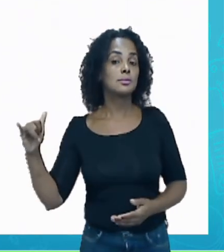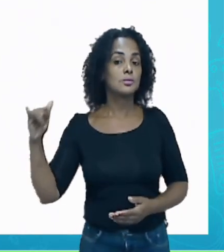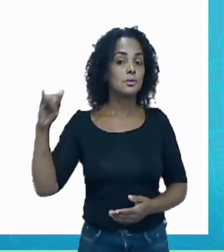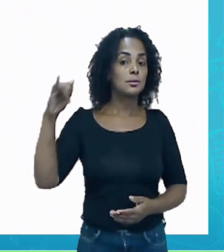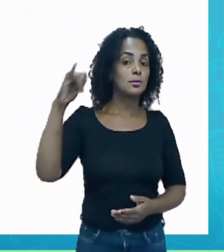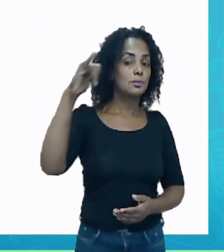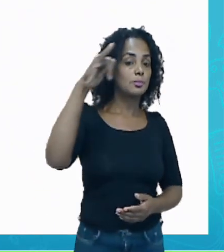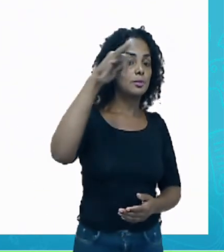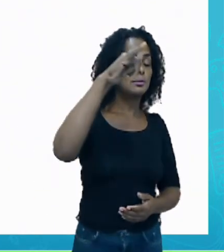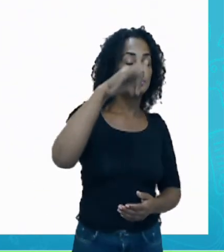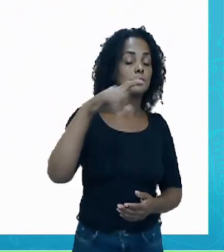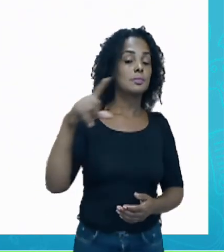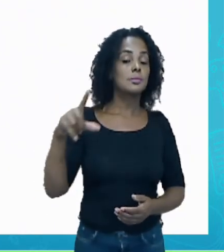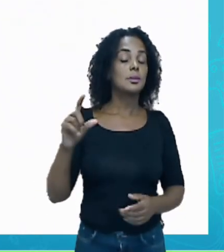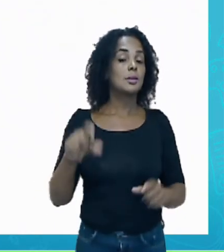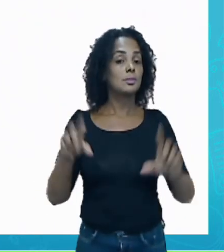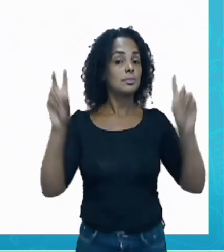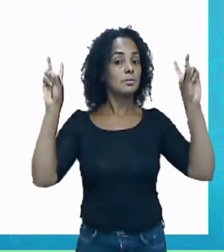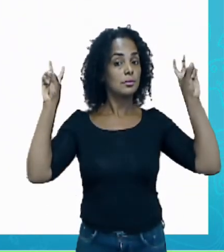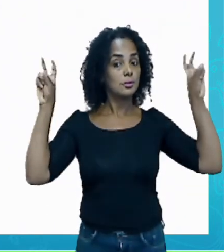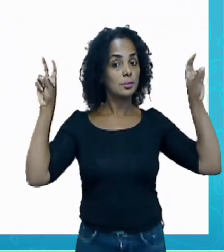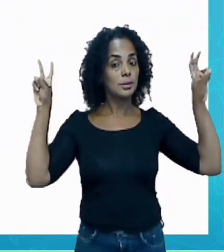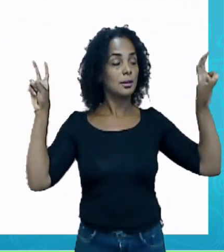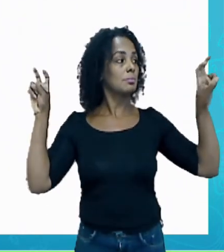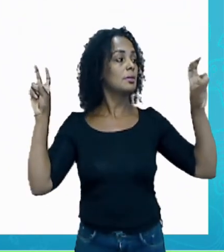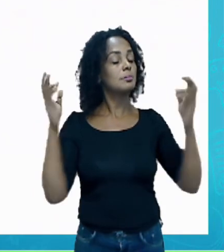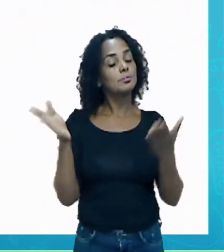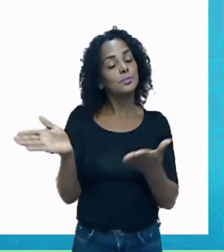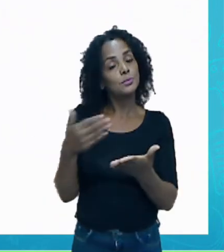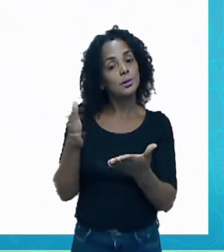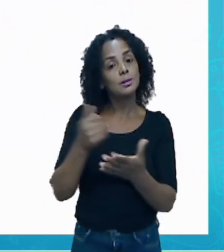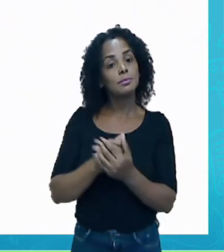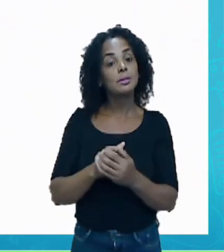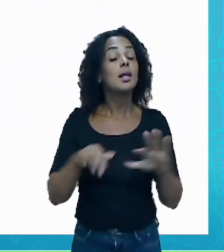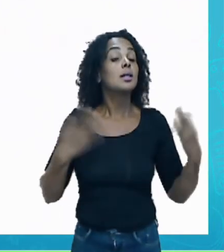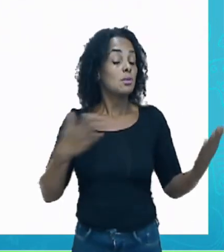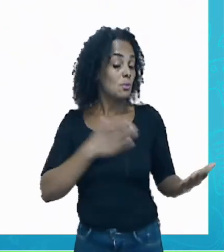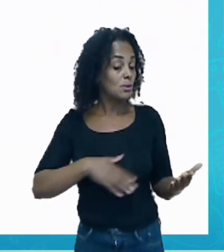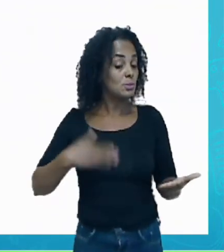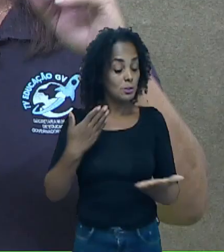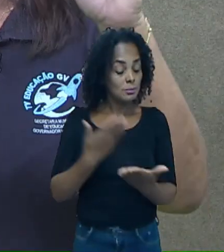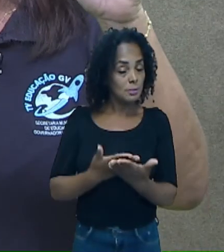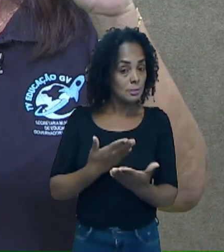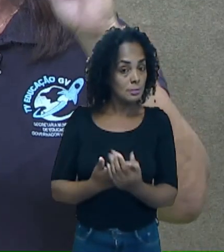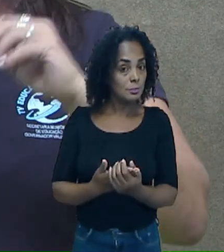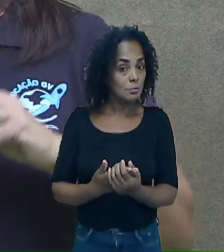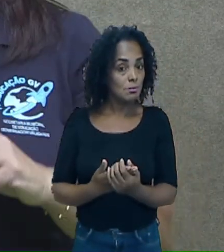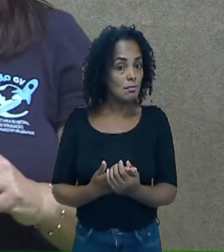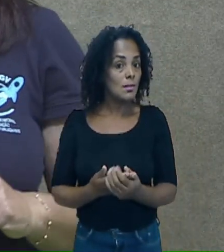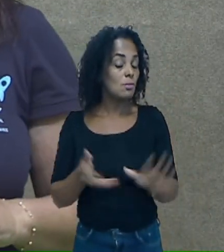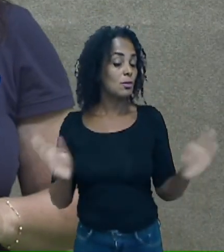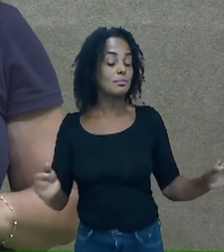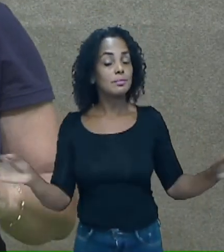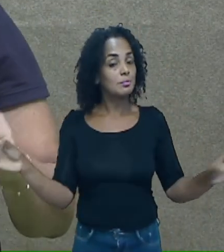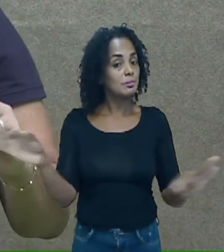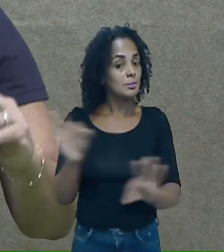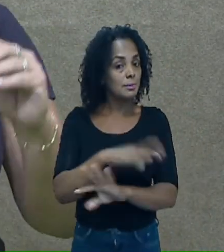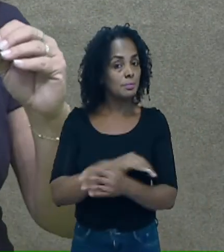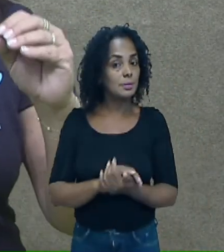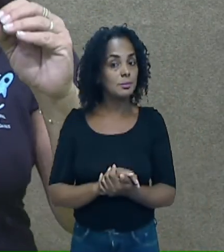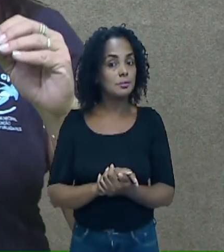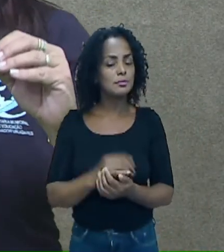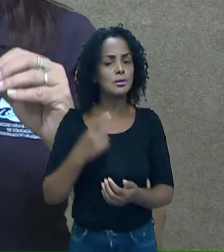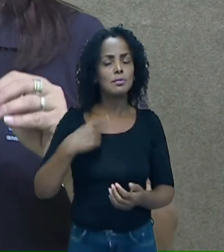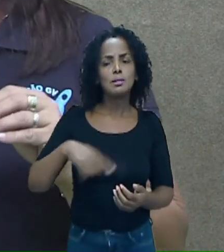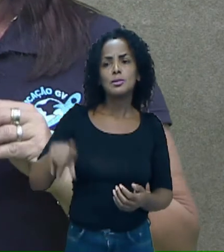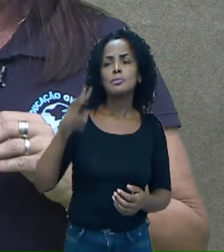que é o título do livro. E aí, você gostou da nossa aula? Hoje nós vamos ficar por aqui. Vamos